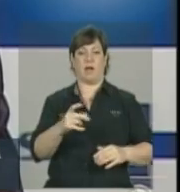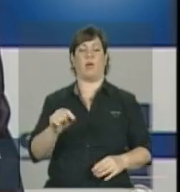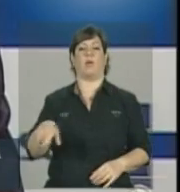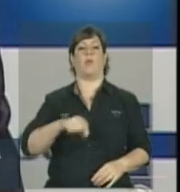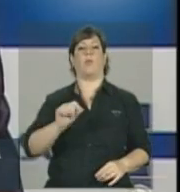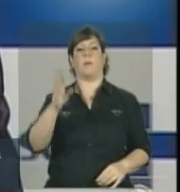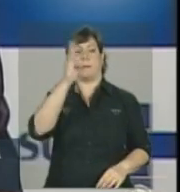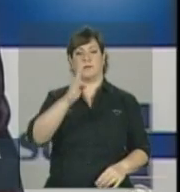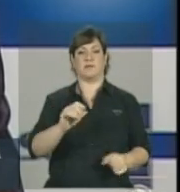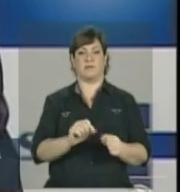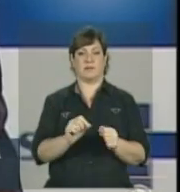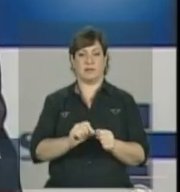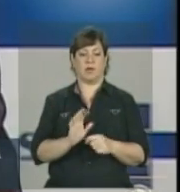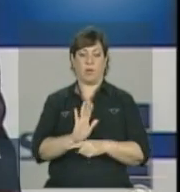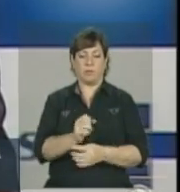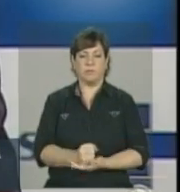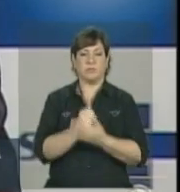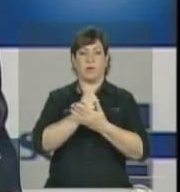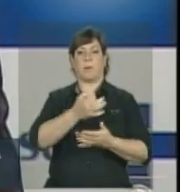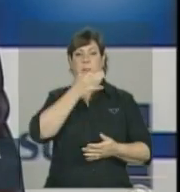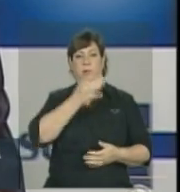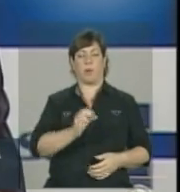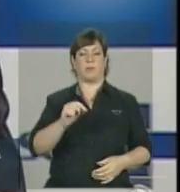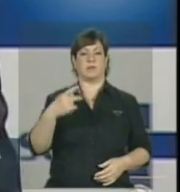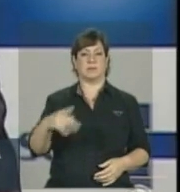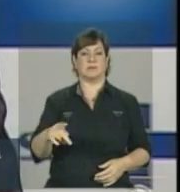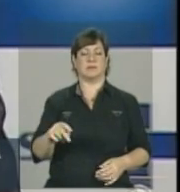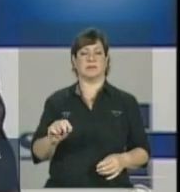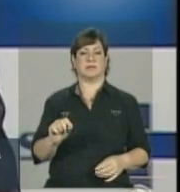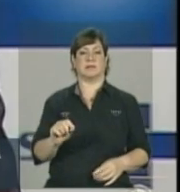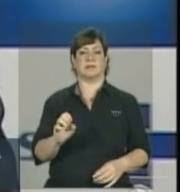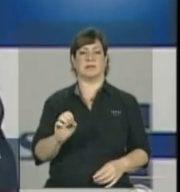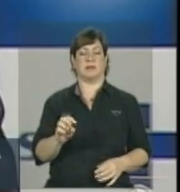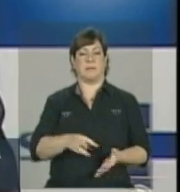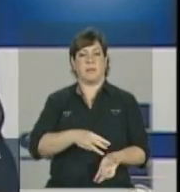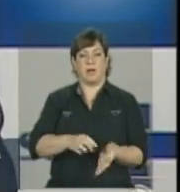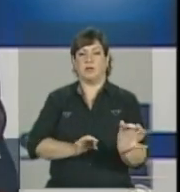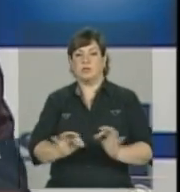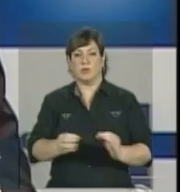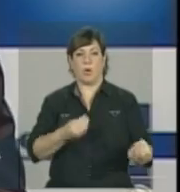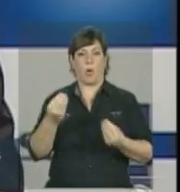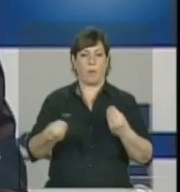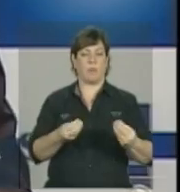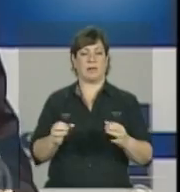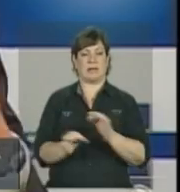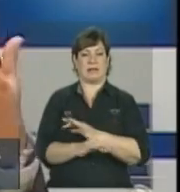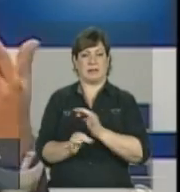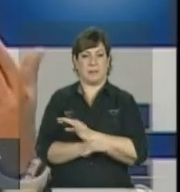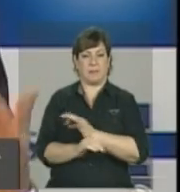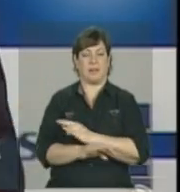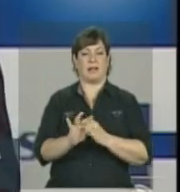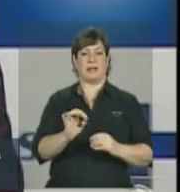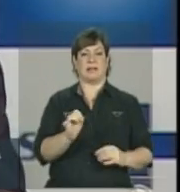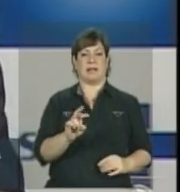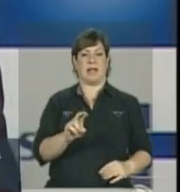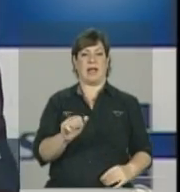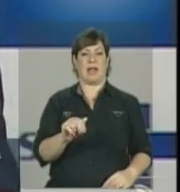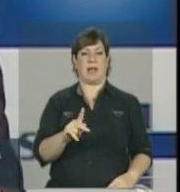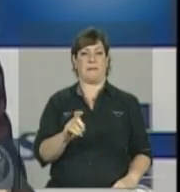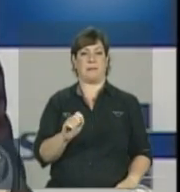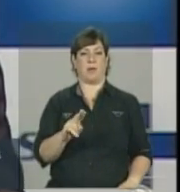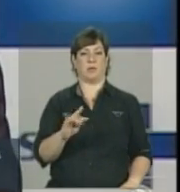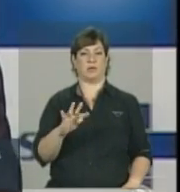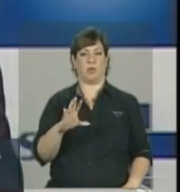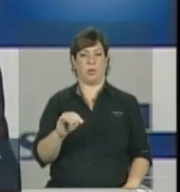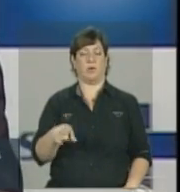proteger a sua proposta do seu esquema terapêutico, inclusive, por muitas vezes criticado, de ter um esquema terapêutico